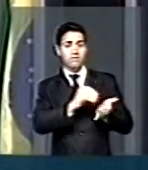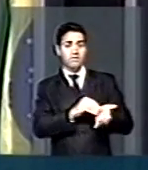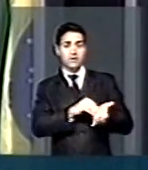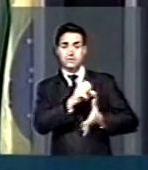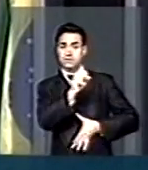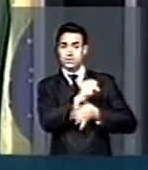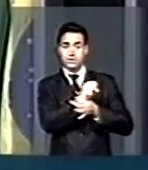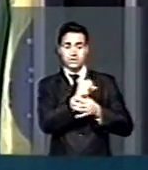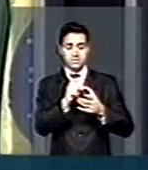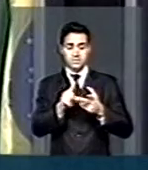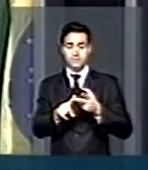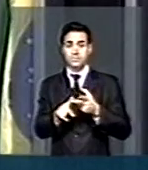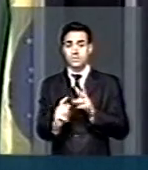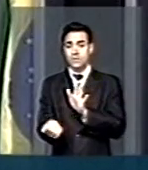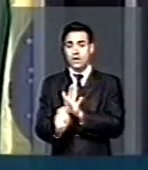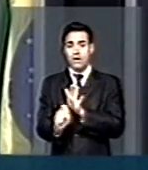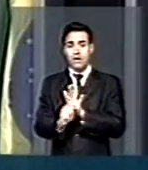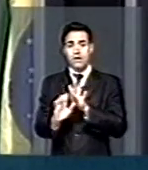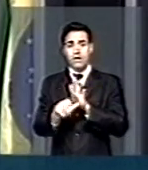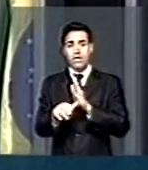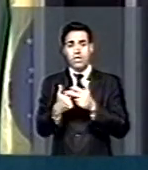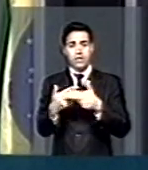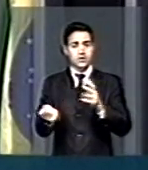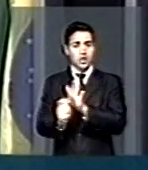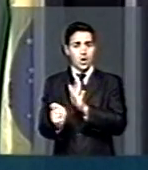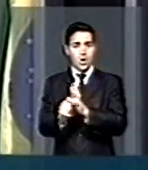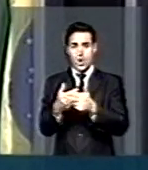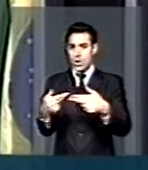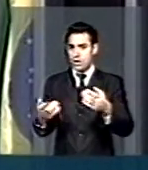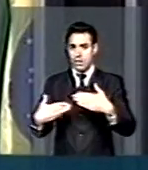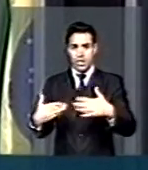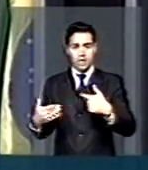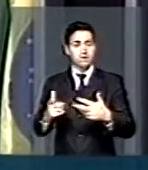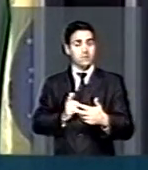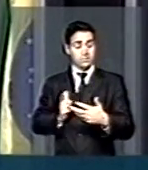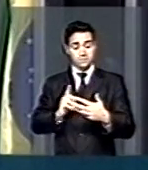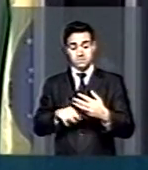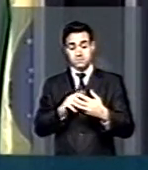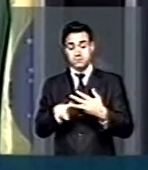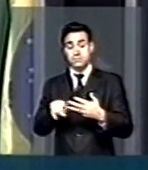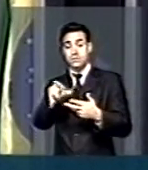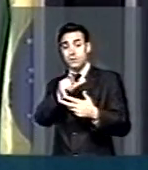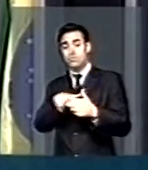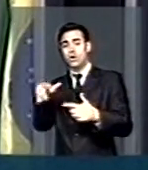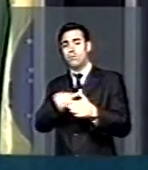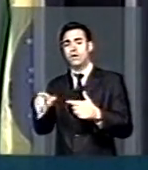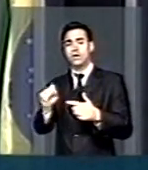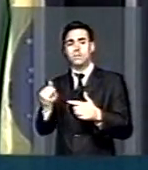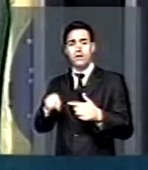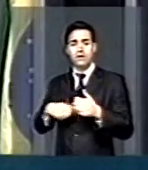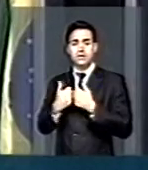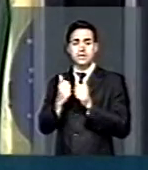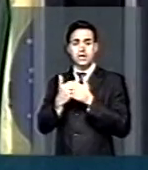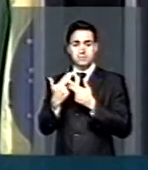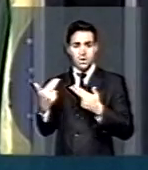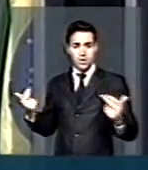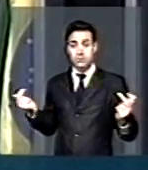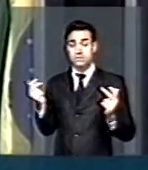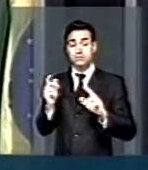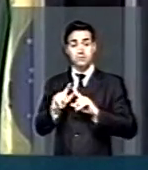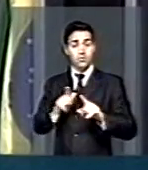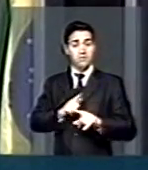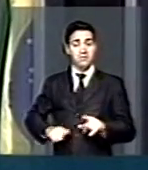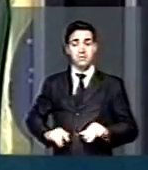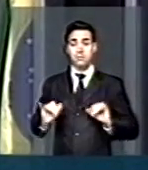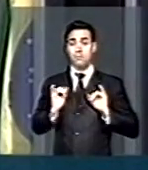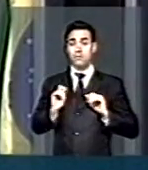diante do tráfico de drogas, passivo diante dos problemas relativos a transporte público em